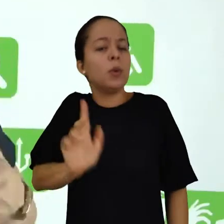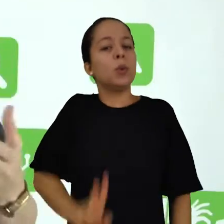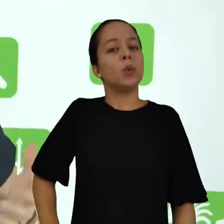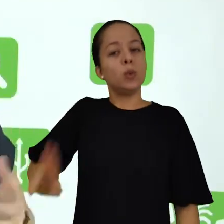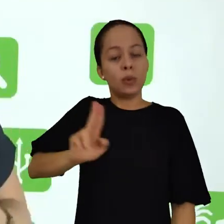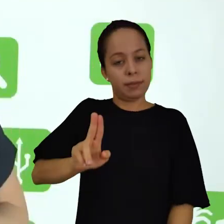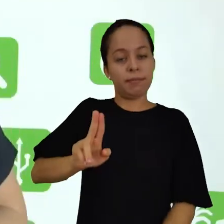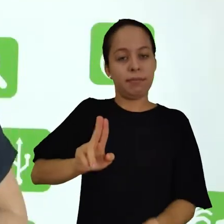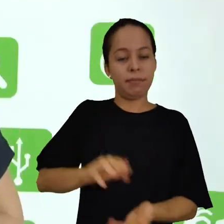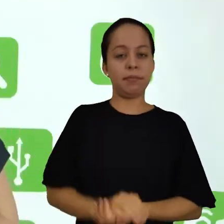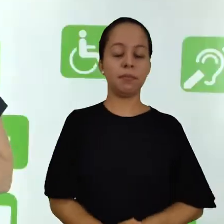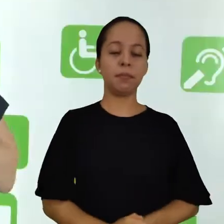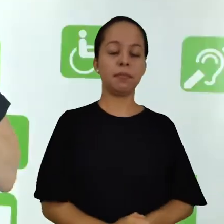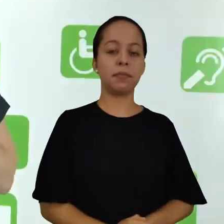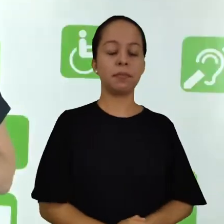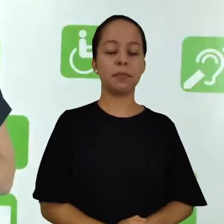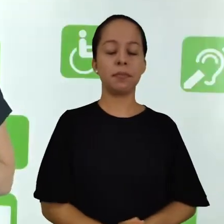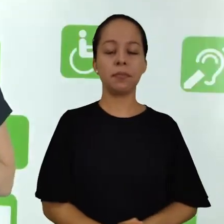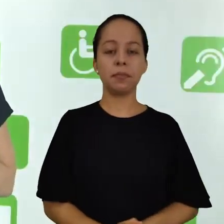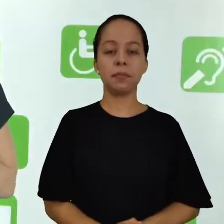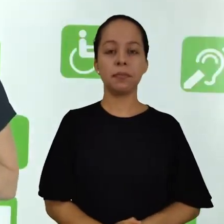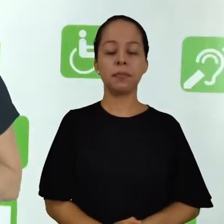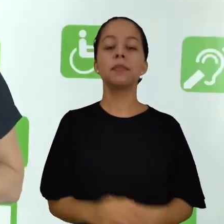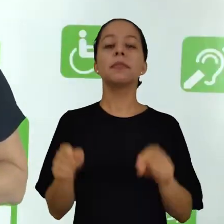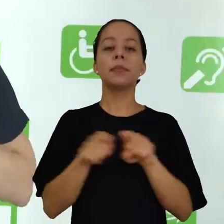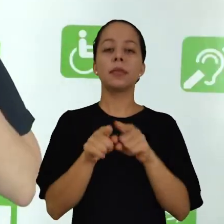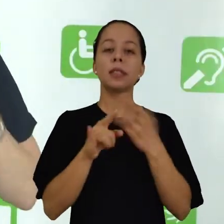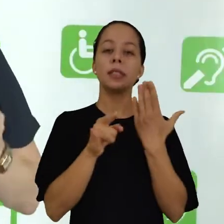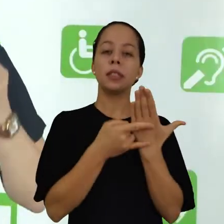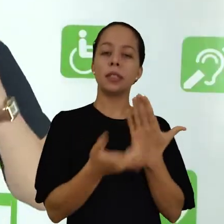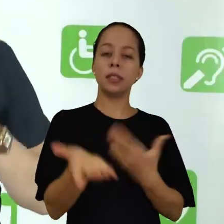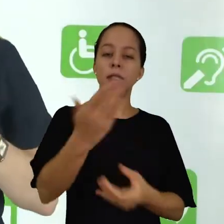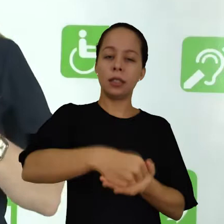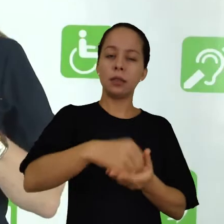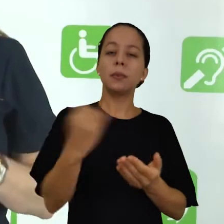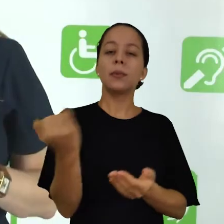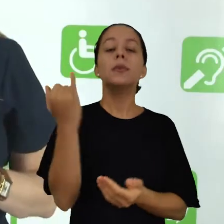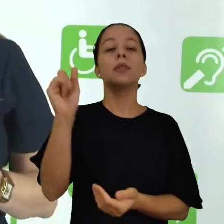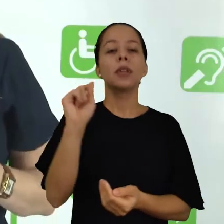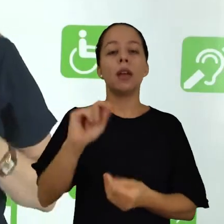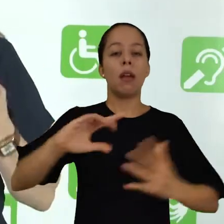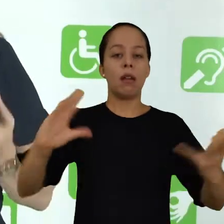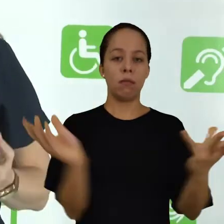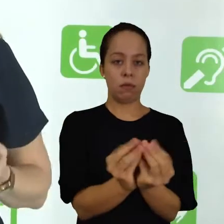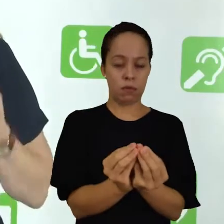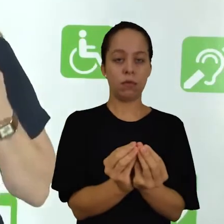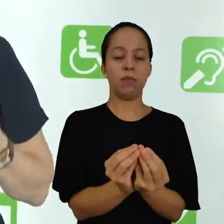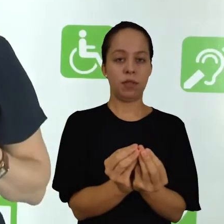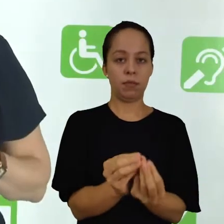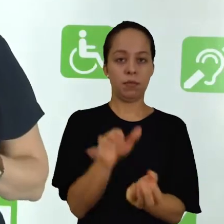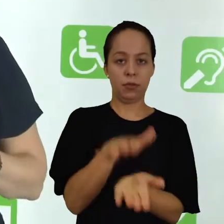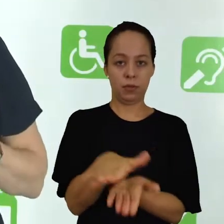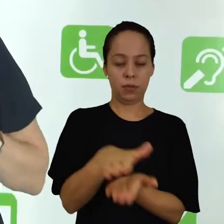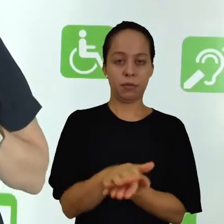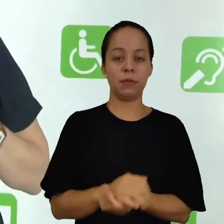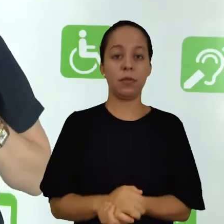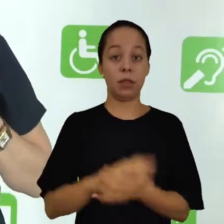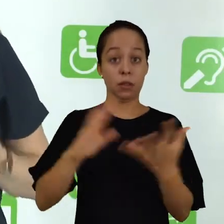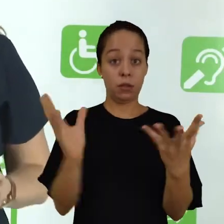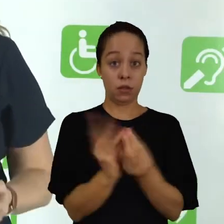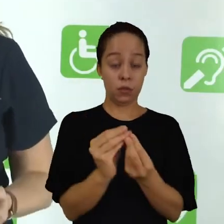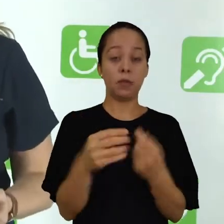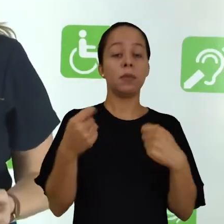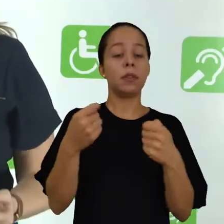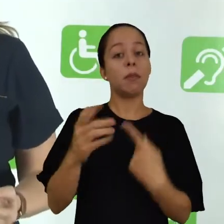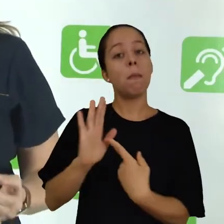autor da obra. Outra parte importante da resenha é o resumo do conteúdo da obra. Este resumo deve conter a